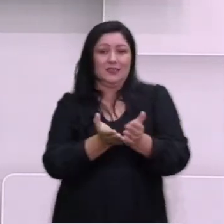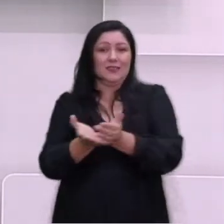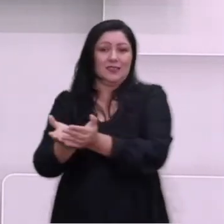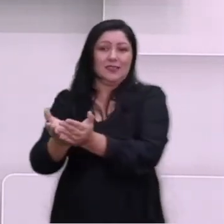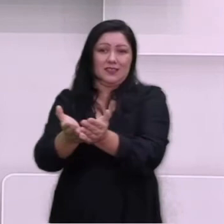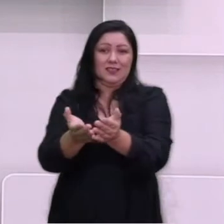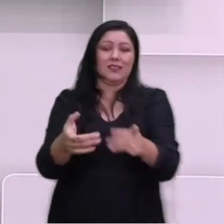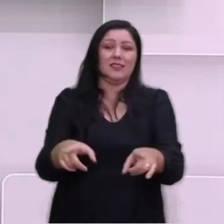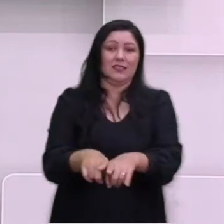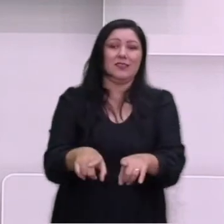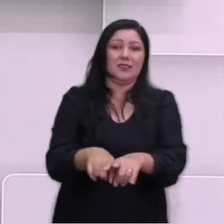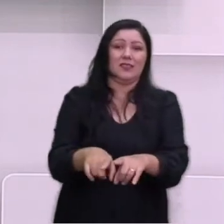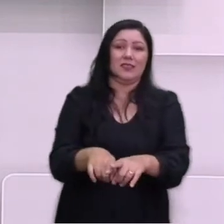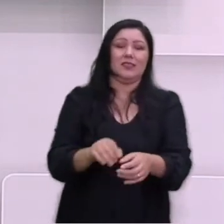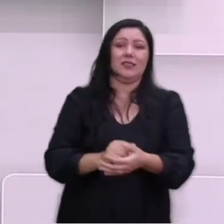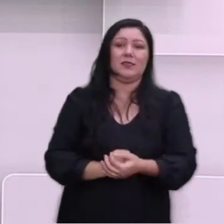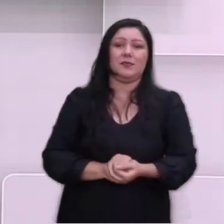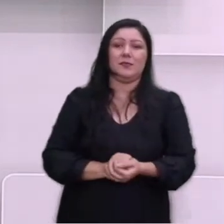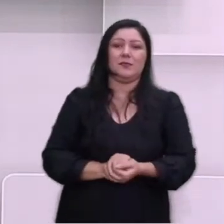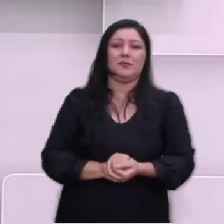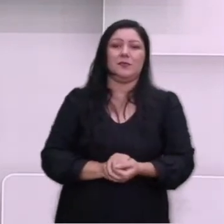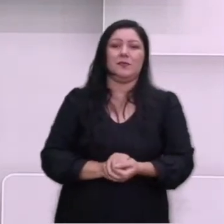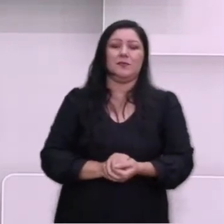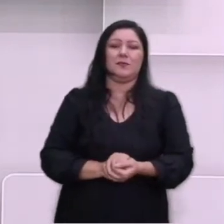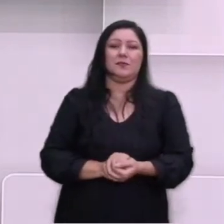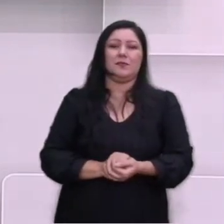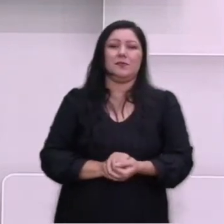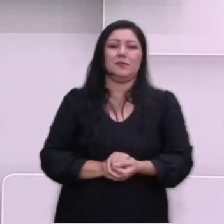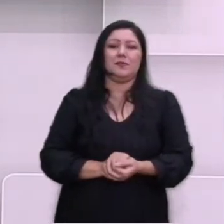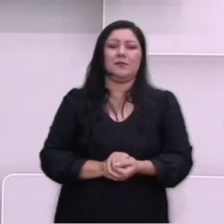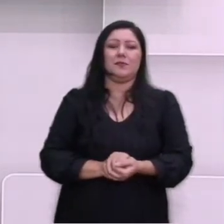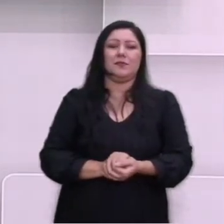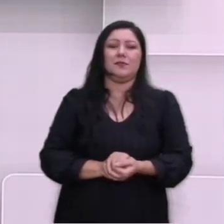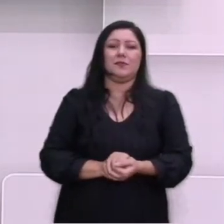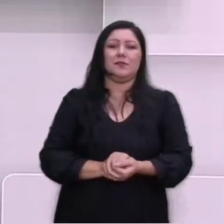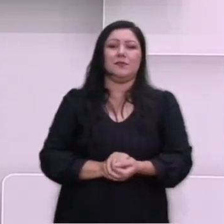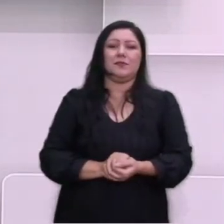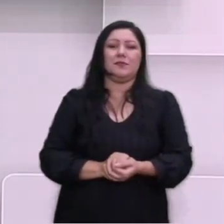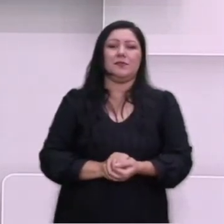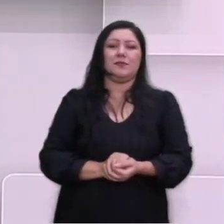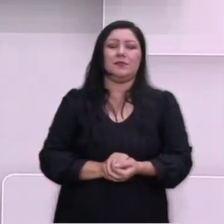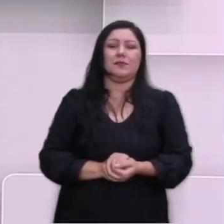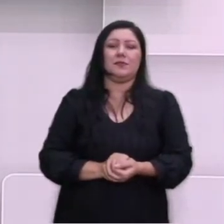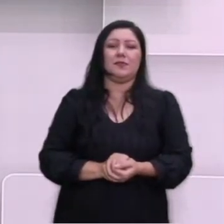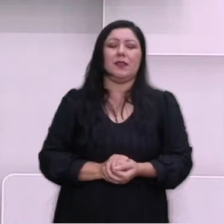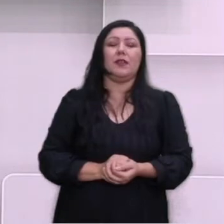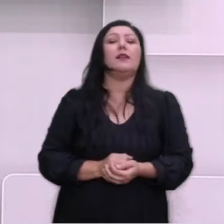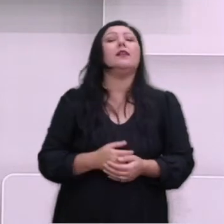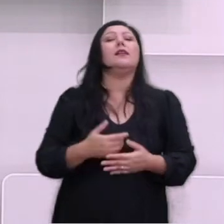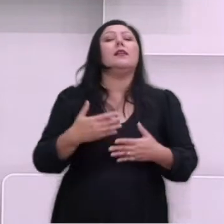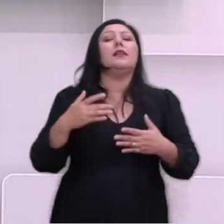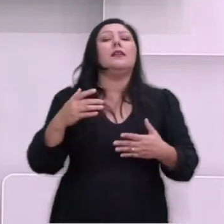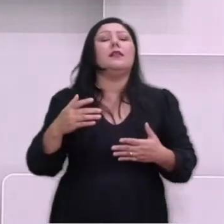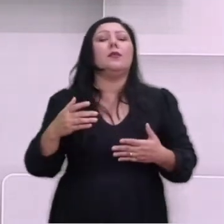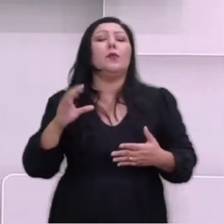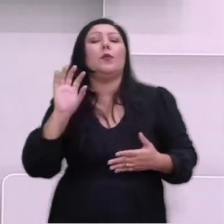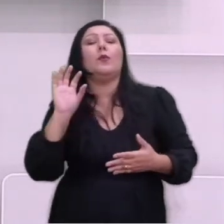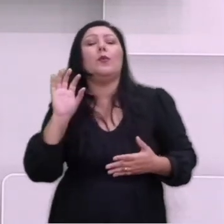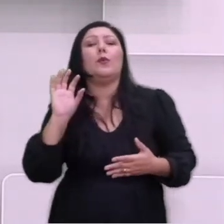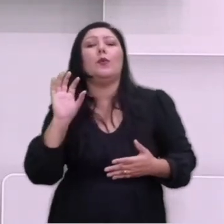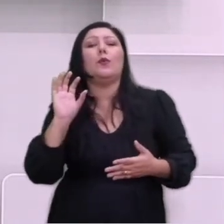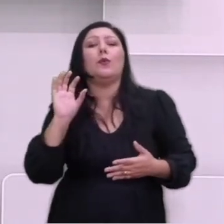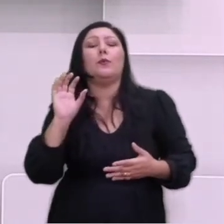que aqui era uma base naval no Havaí dos estadunidenses, o que que os soldados